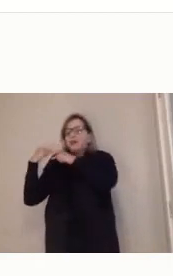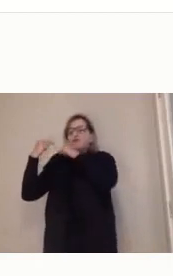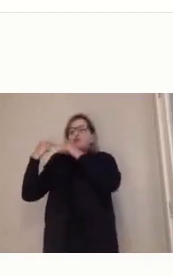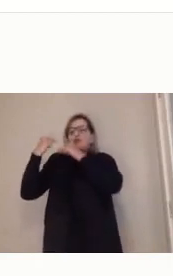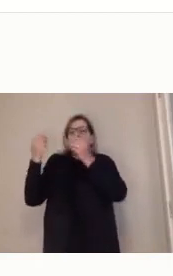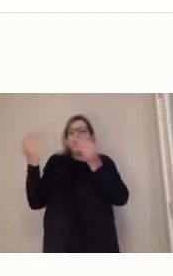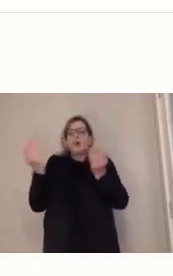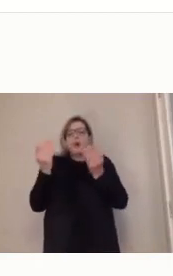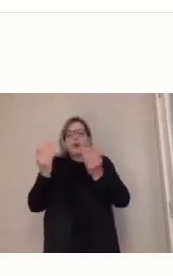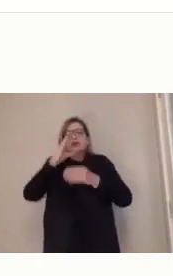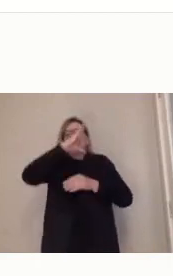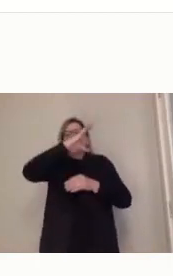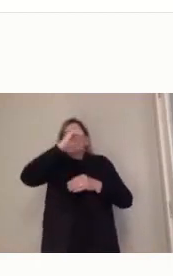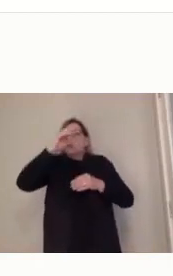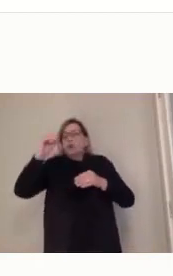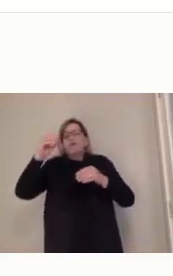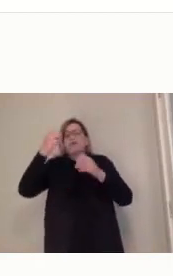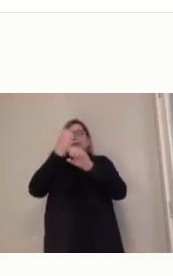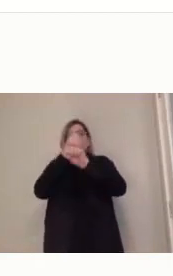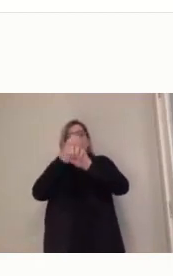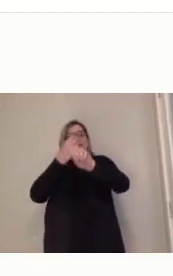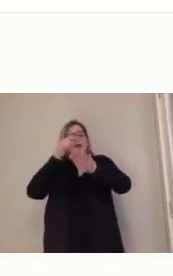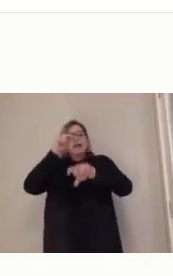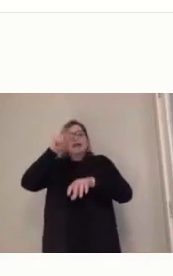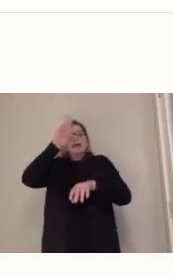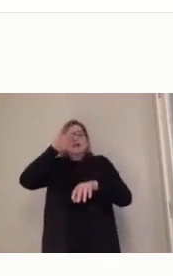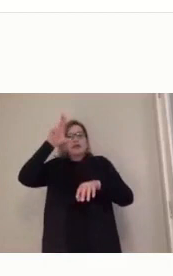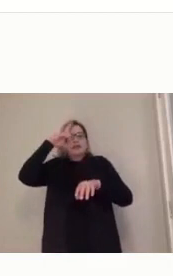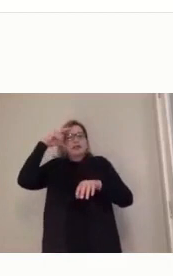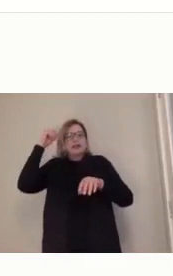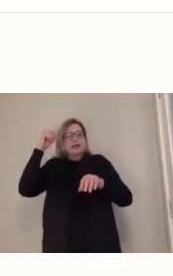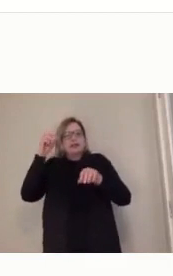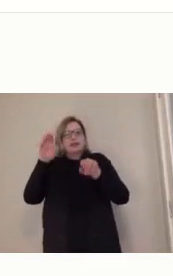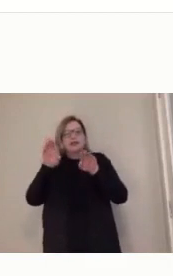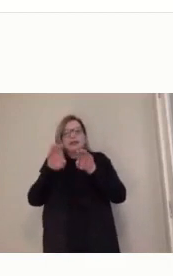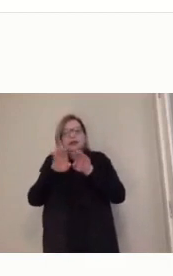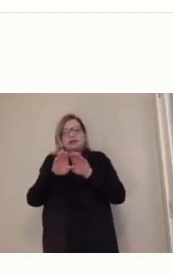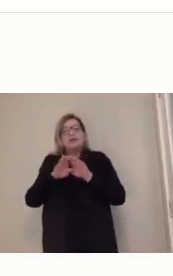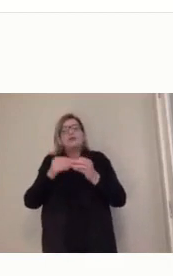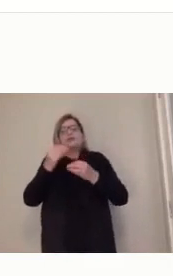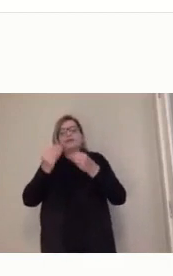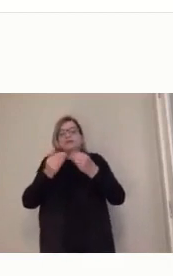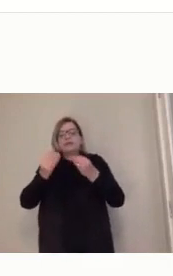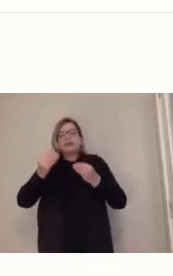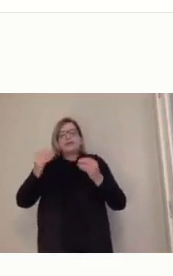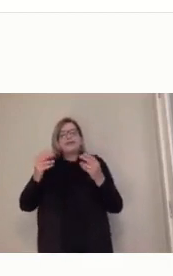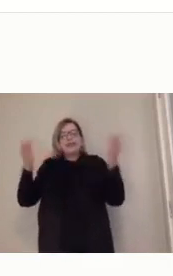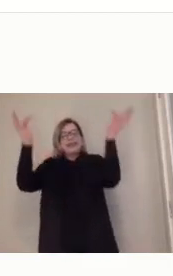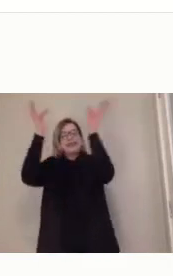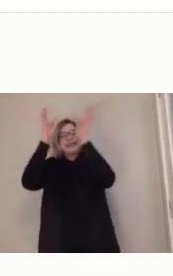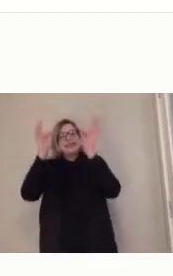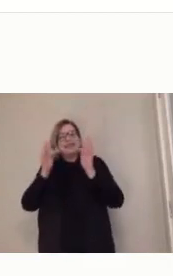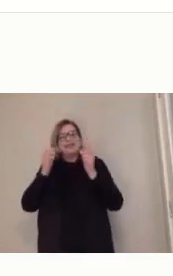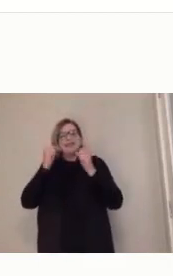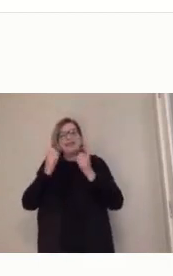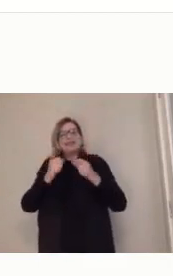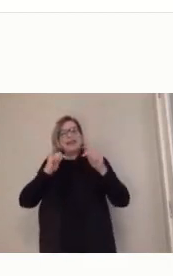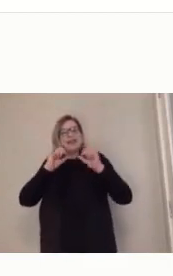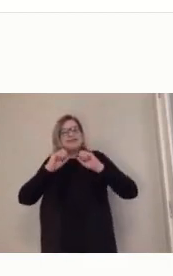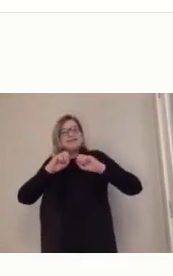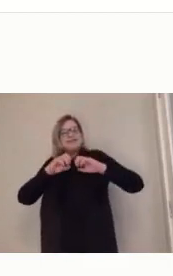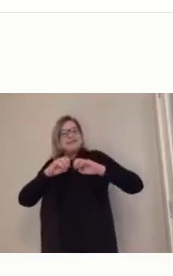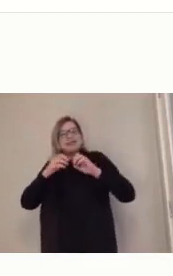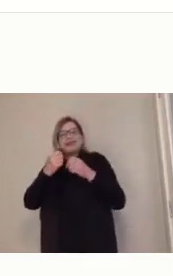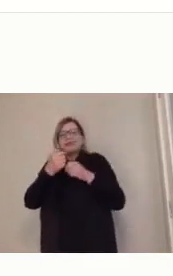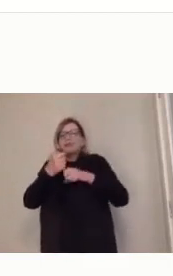Educação à Distância da Universidade e também a Universidade Virtual do Paraná. E é uma alegria poder trabalhar um pouco com vocês nessa disciplina.